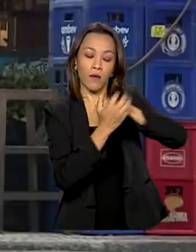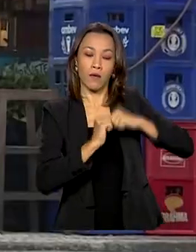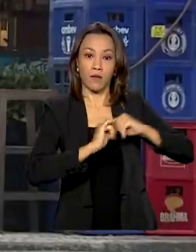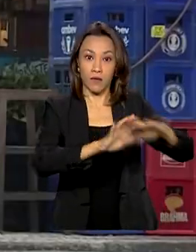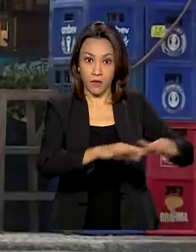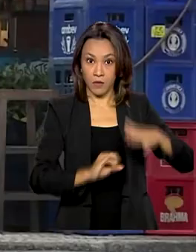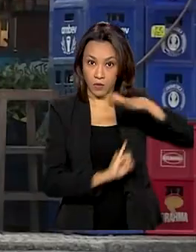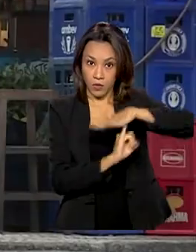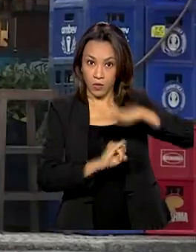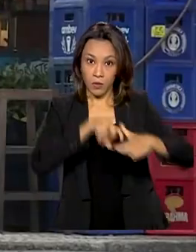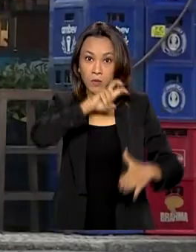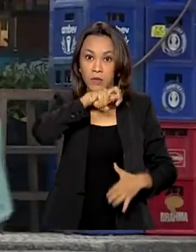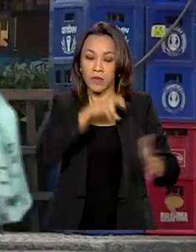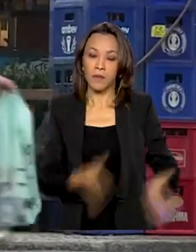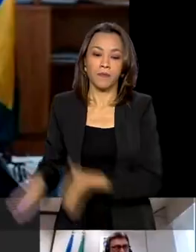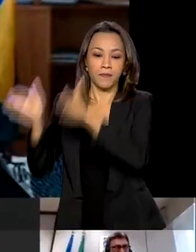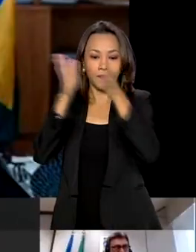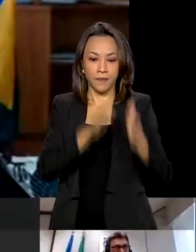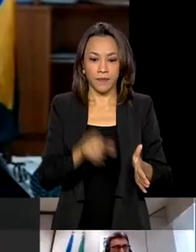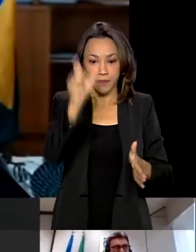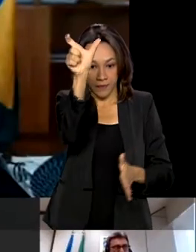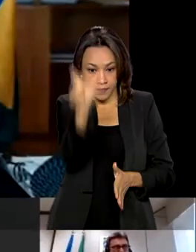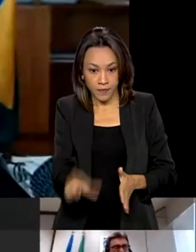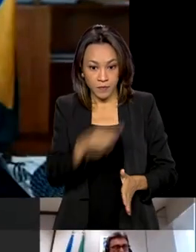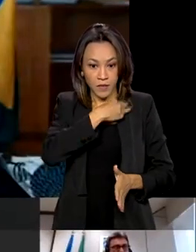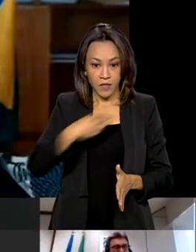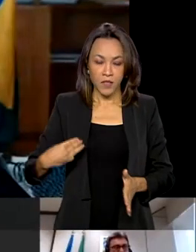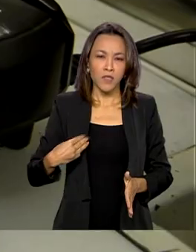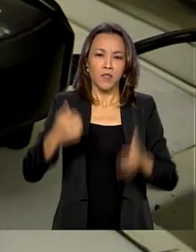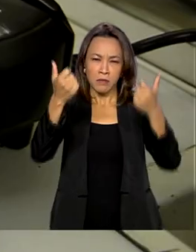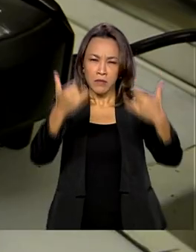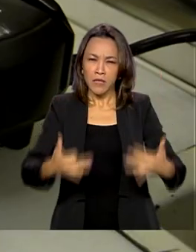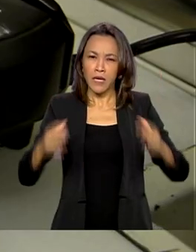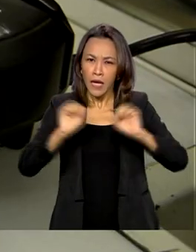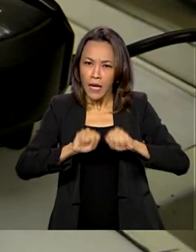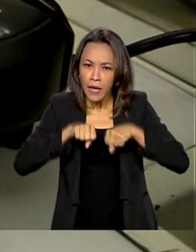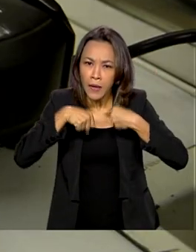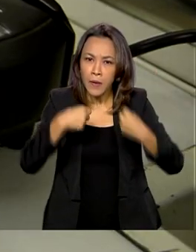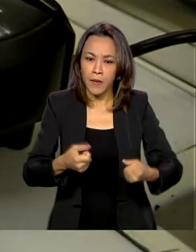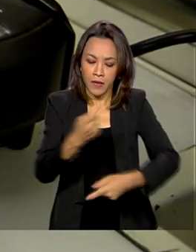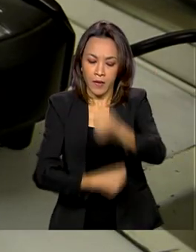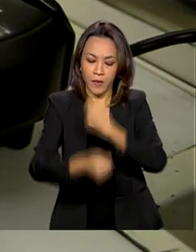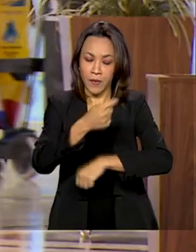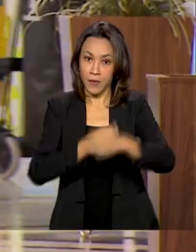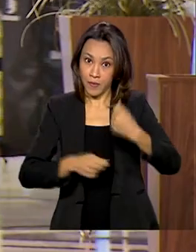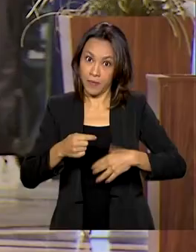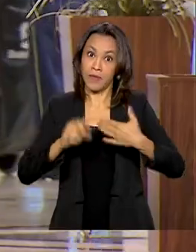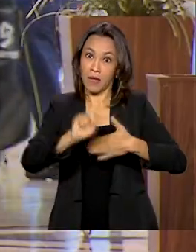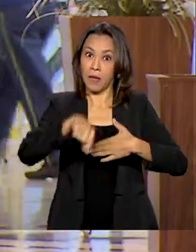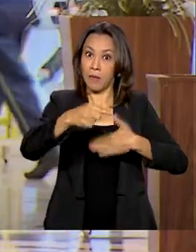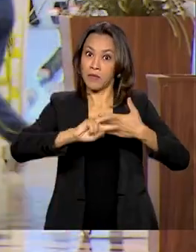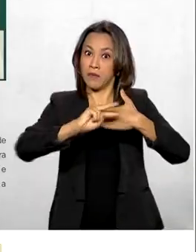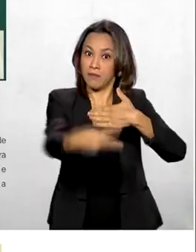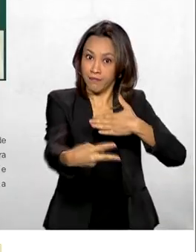Ministro Paulo Guedes fala da recuperação da economia brasileira após os impactos da pandemia.